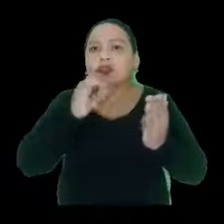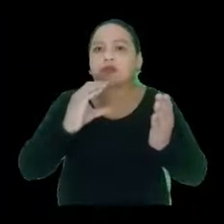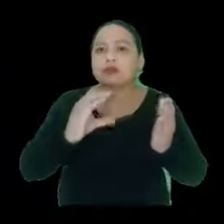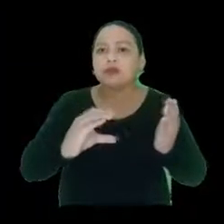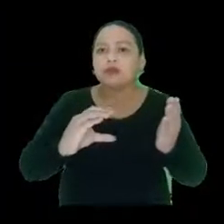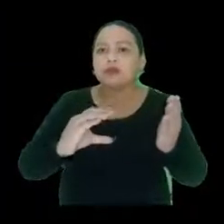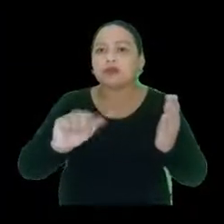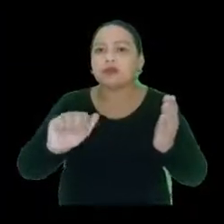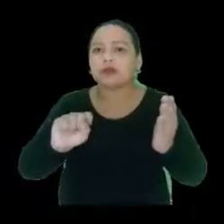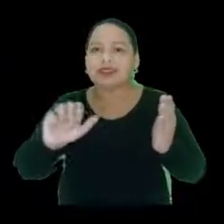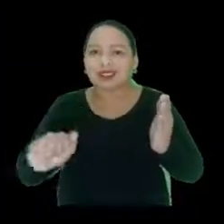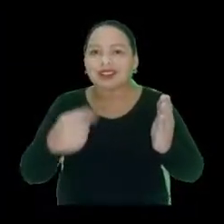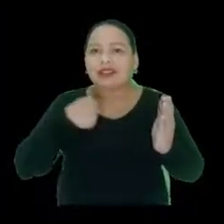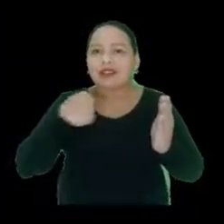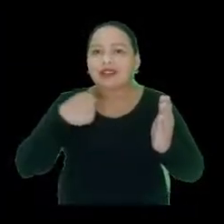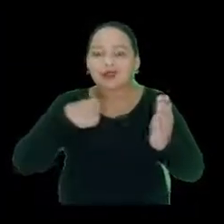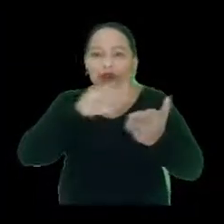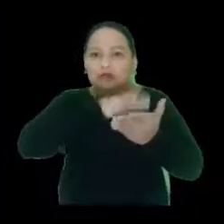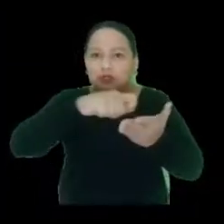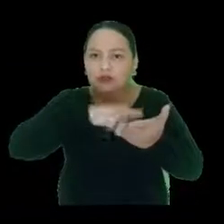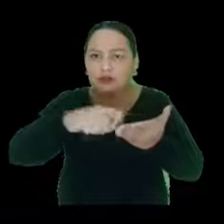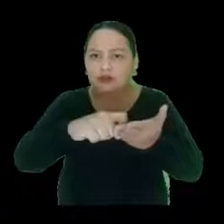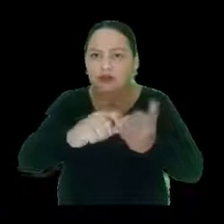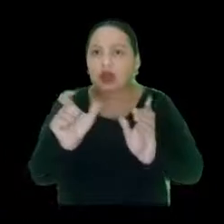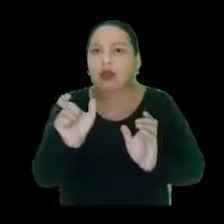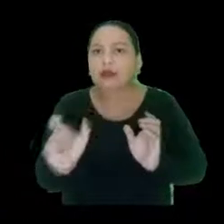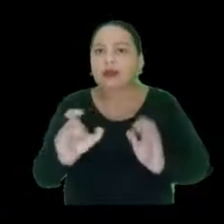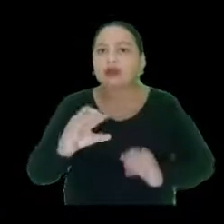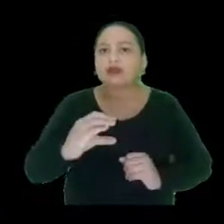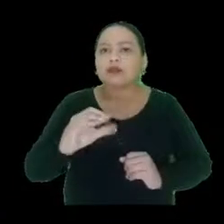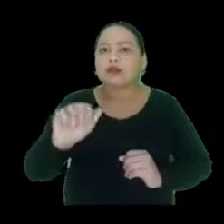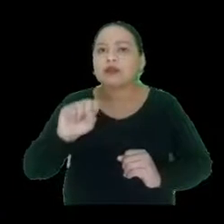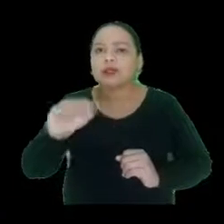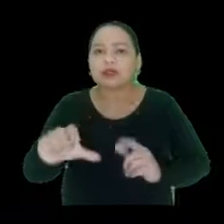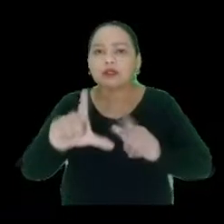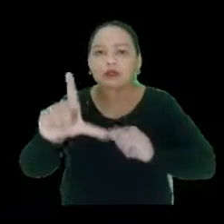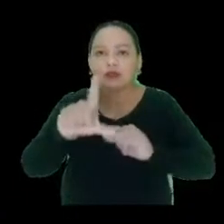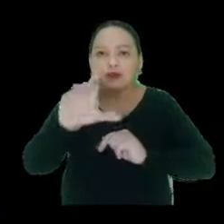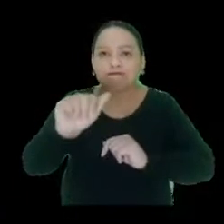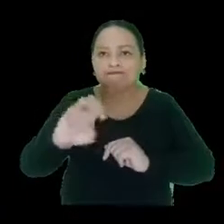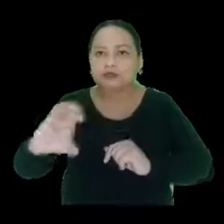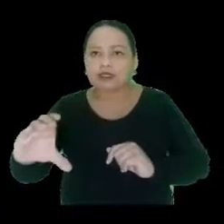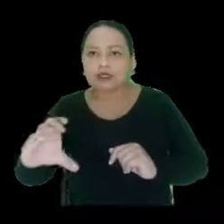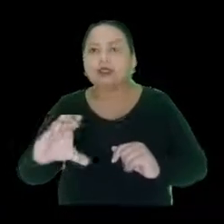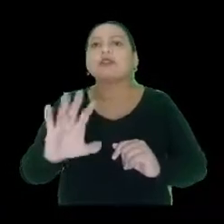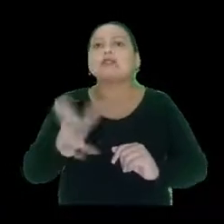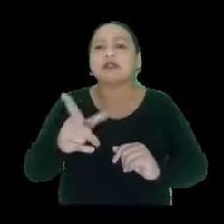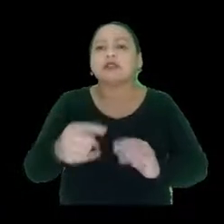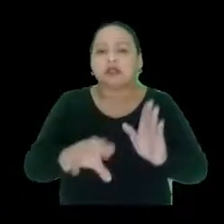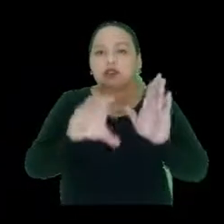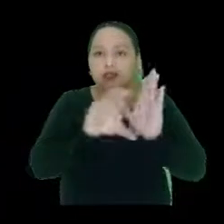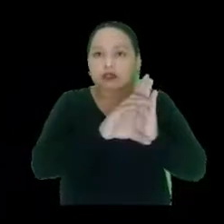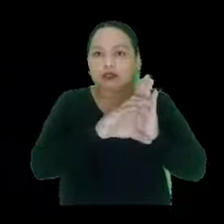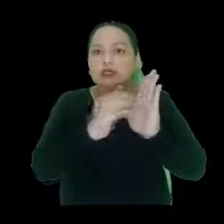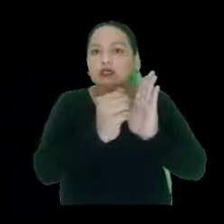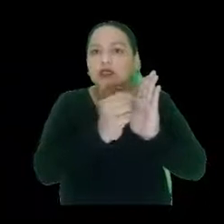casa, né? Eu pegaria, eu escreveria a palavra casa com as letras do alfabeto, né? Então,